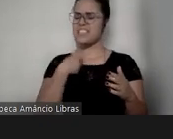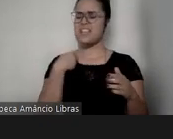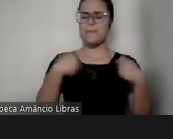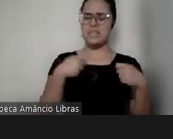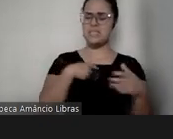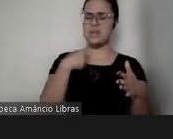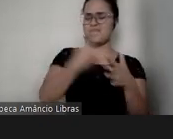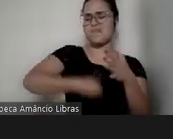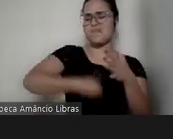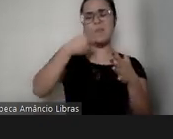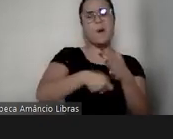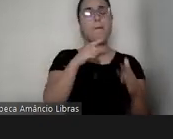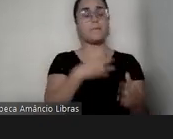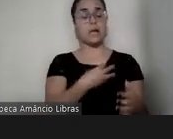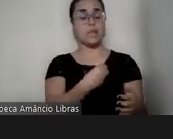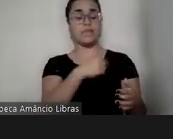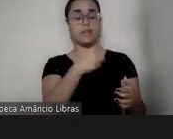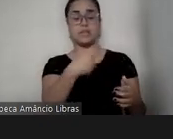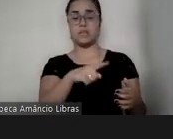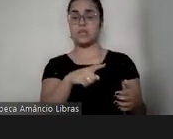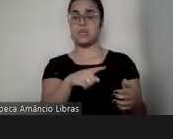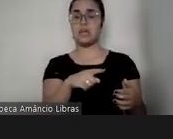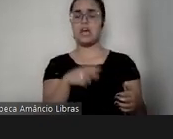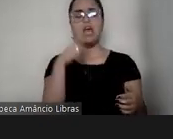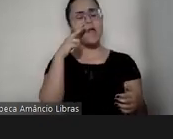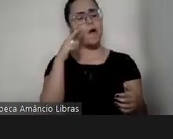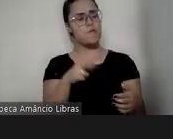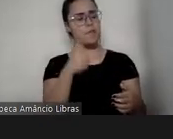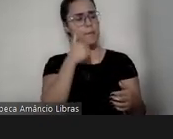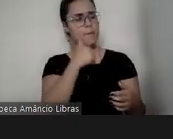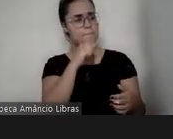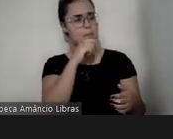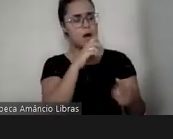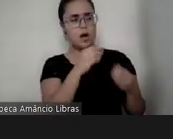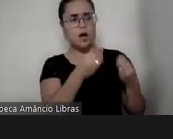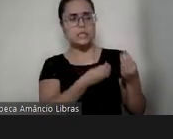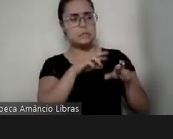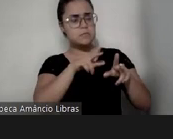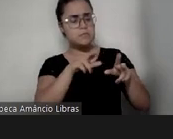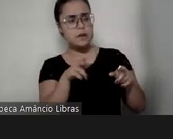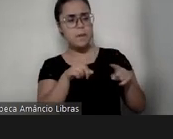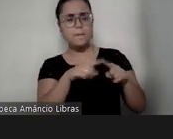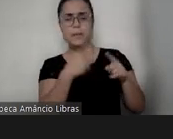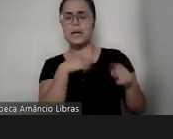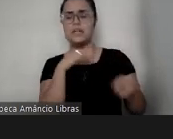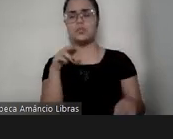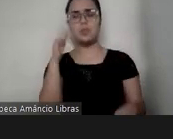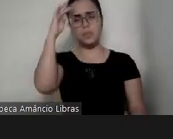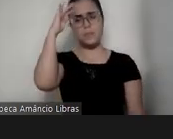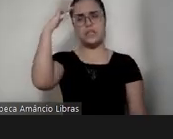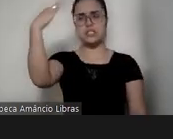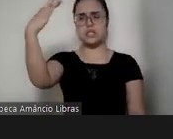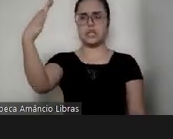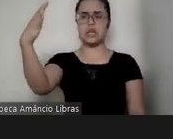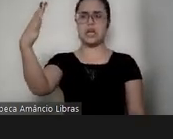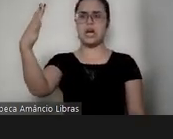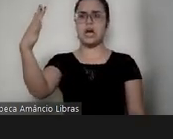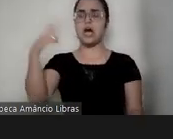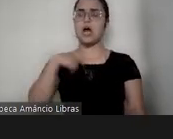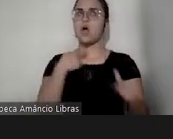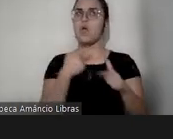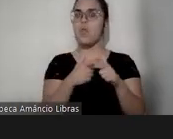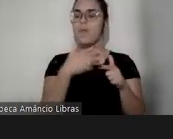numa maternidade muito diferente, mas eu nem imaginava que isso seria uma maternidade atípica,